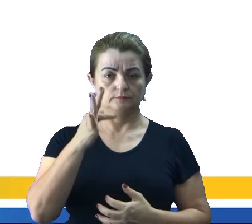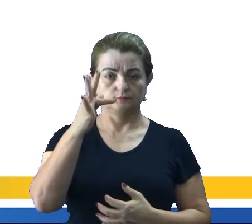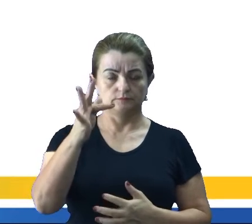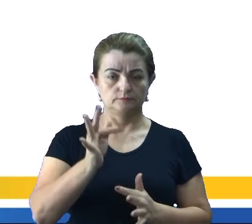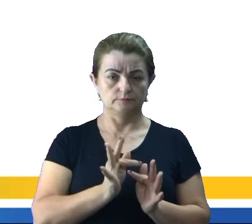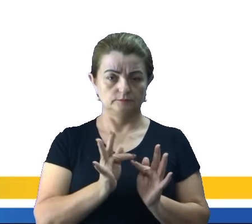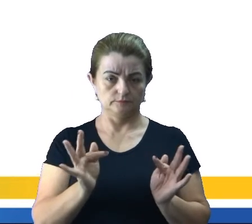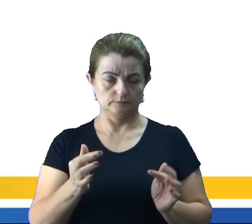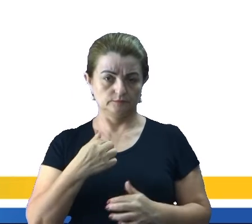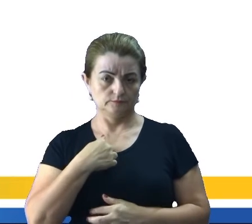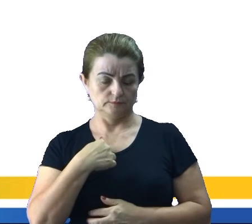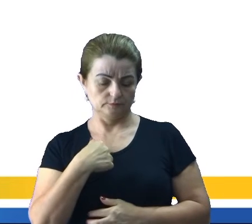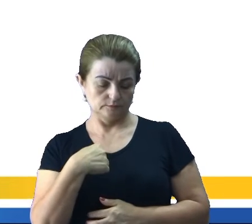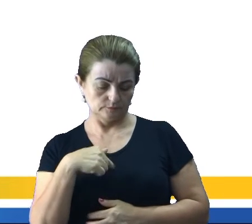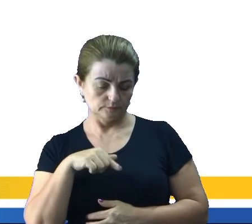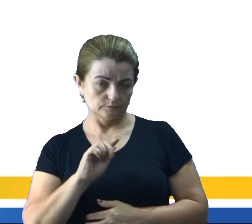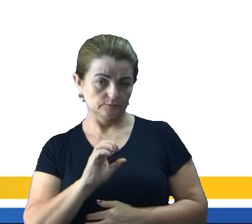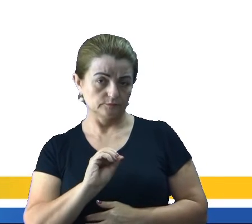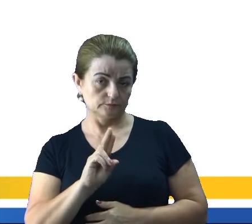irei Ou eu vou